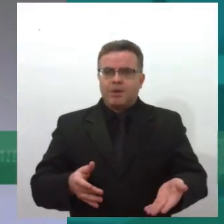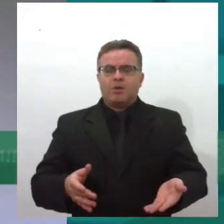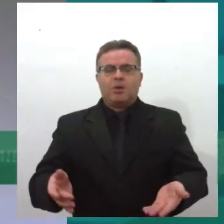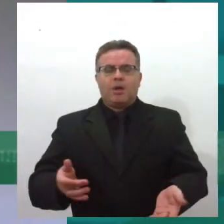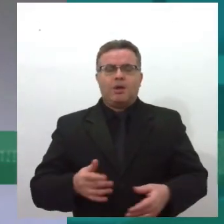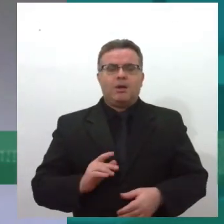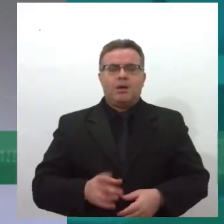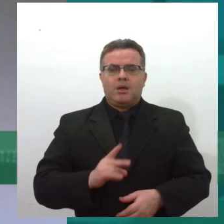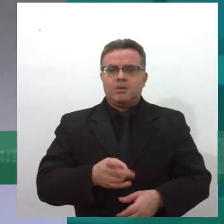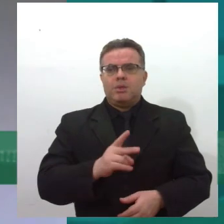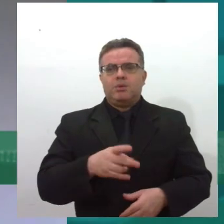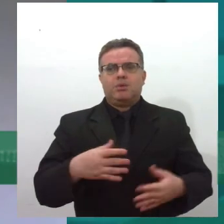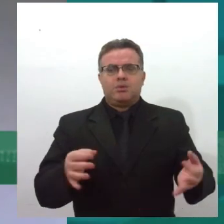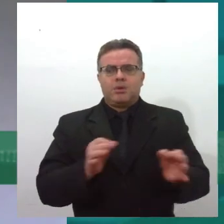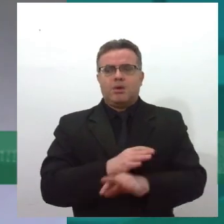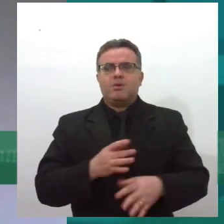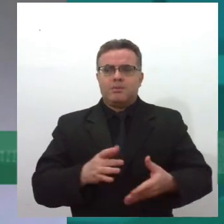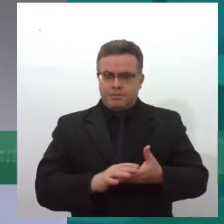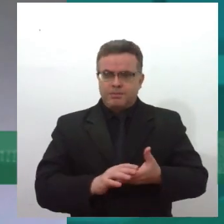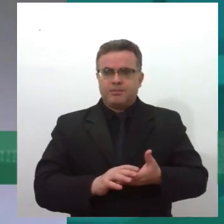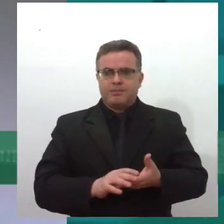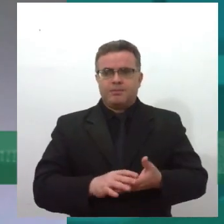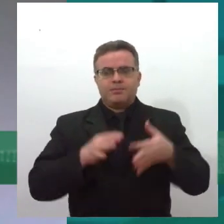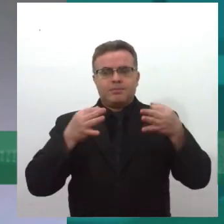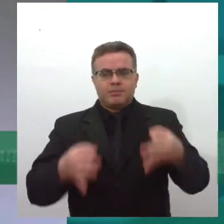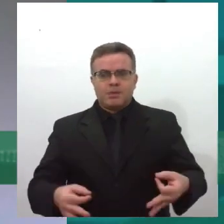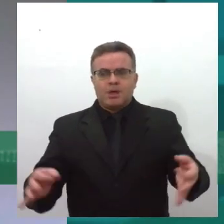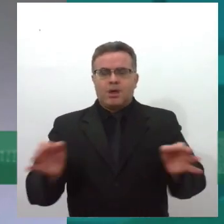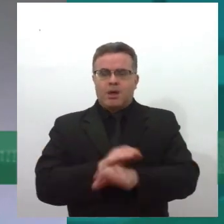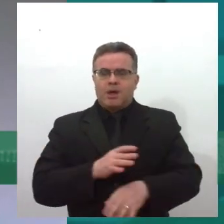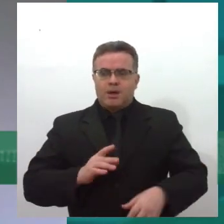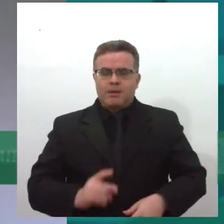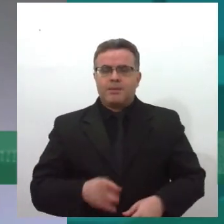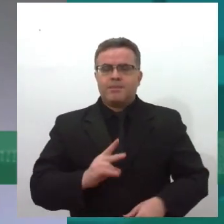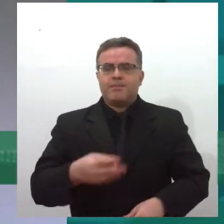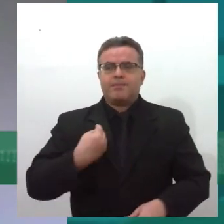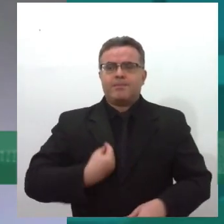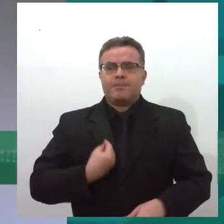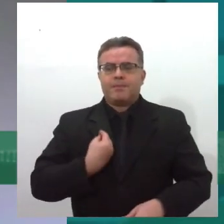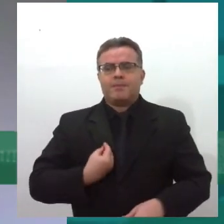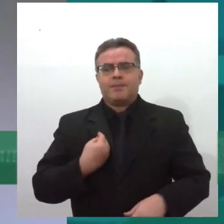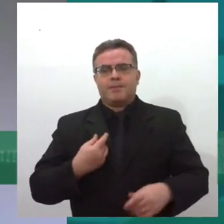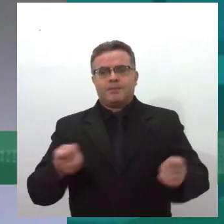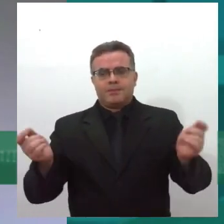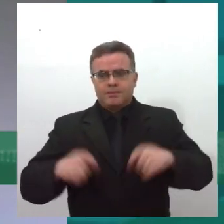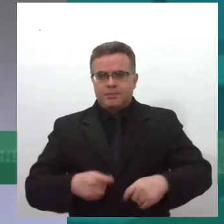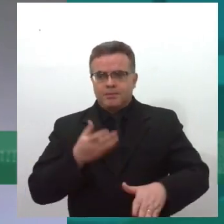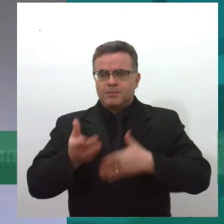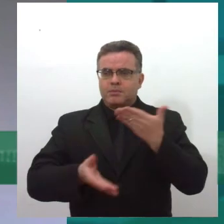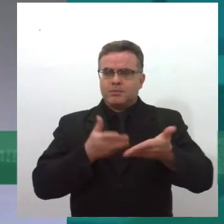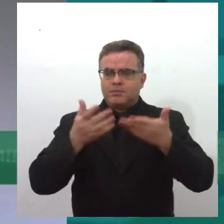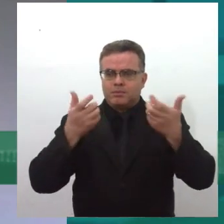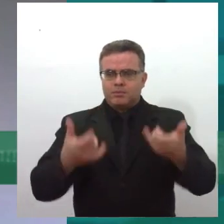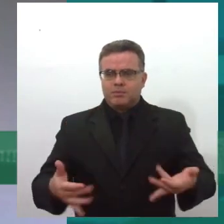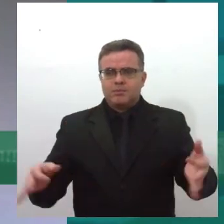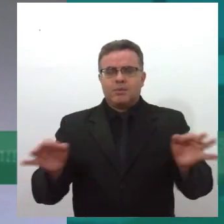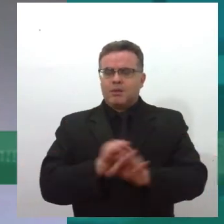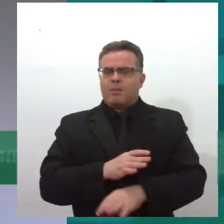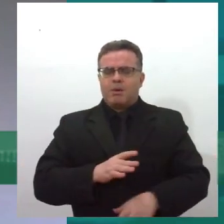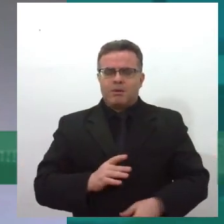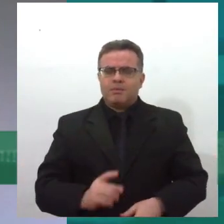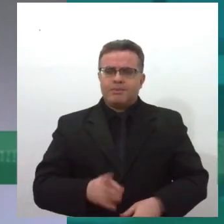muito mais manejável pelo Estado, né, e por outros organismos, né, então, acho que vamos tratar essas coisas diferentes,